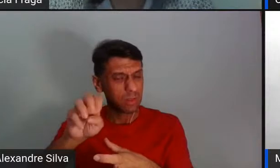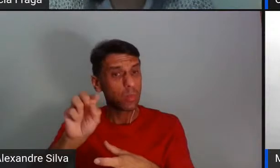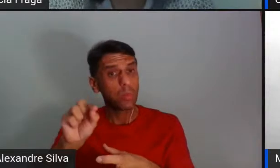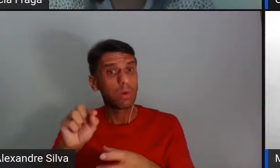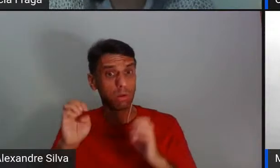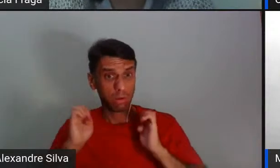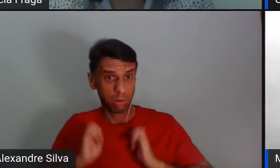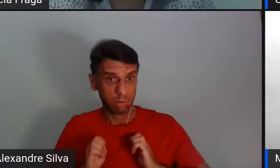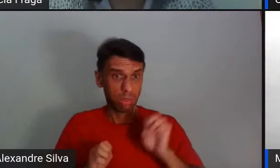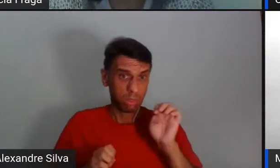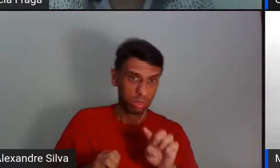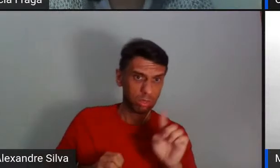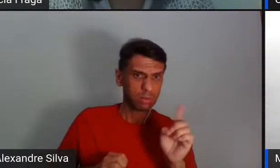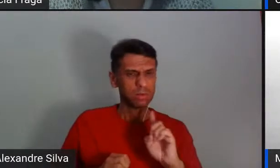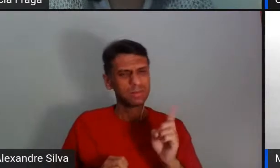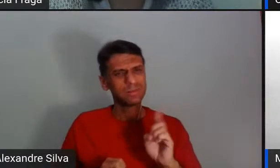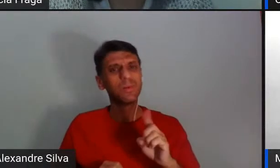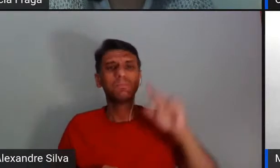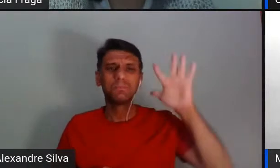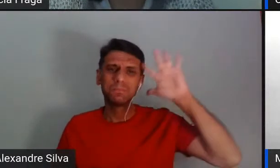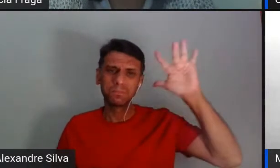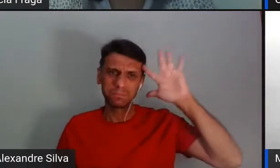pensando uma ciência indígena,